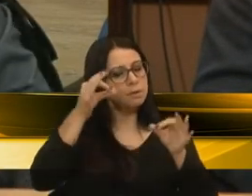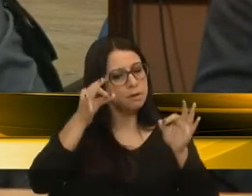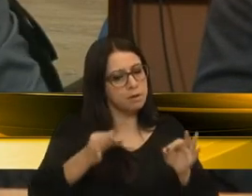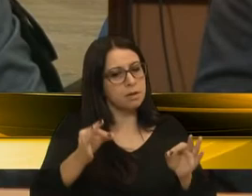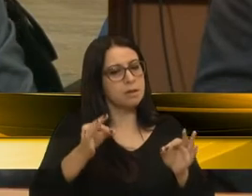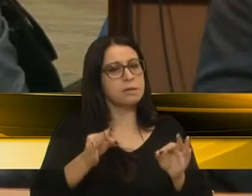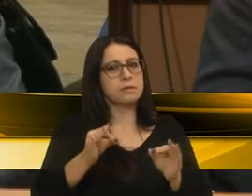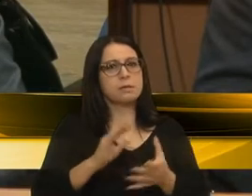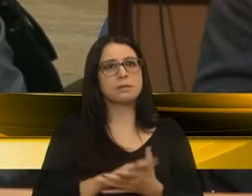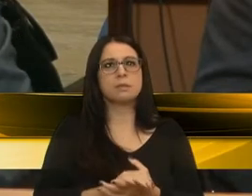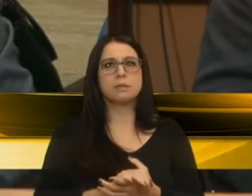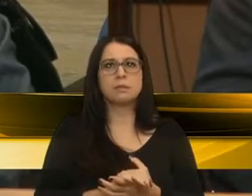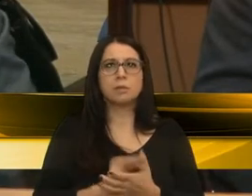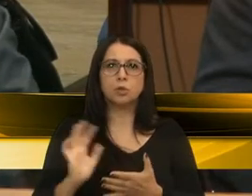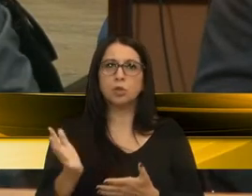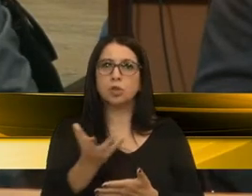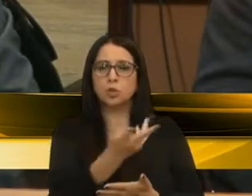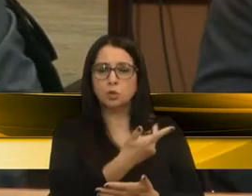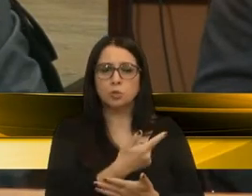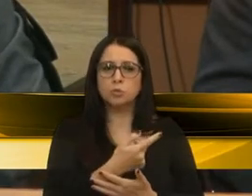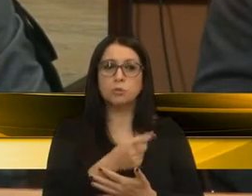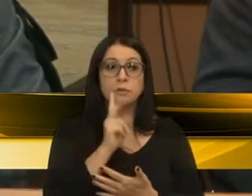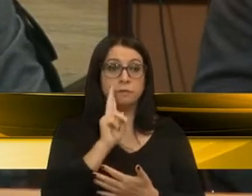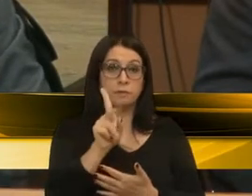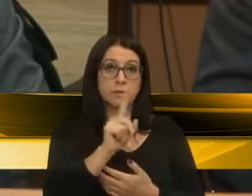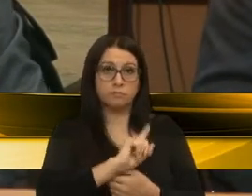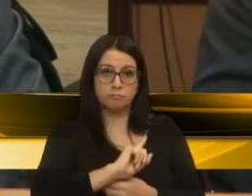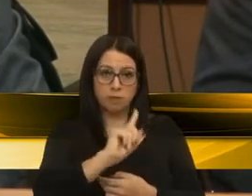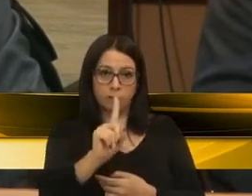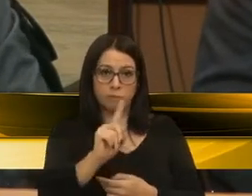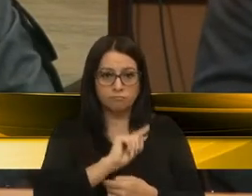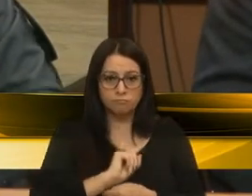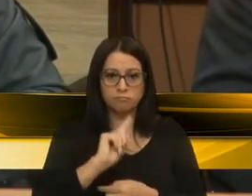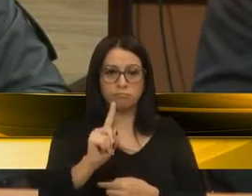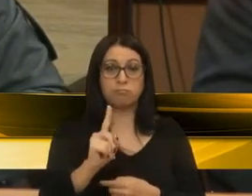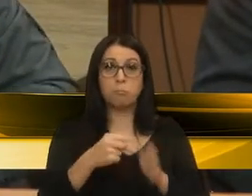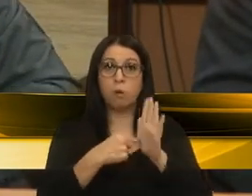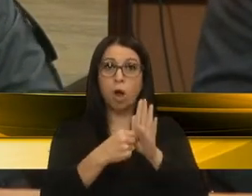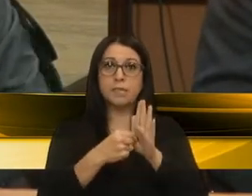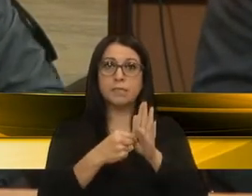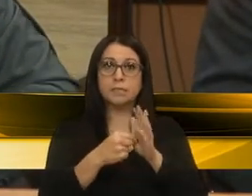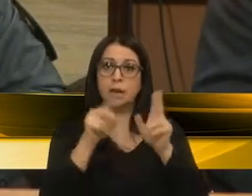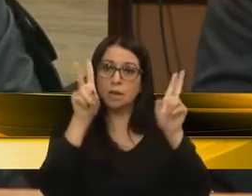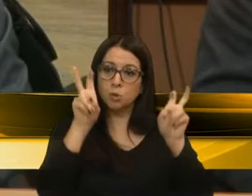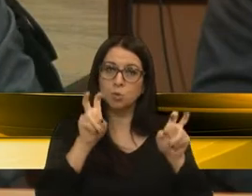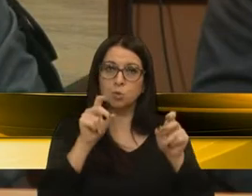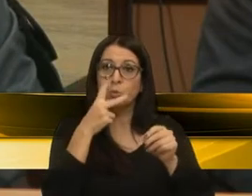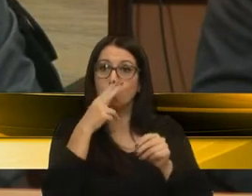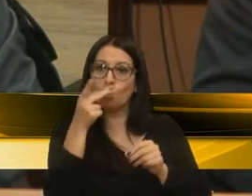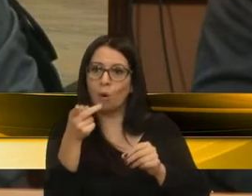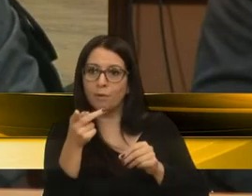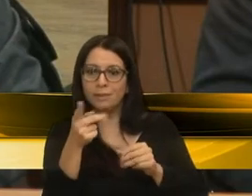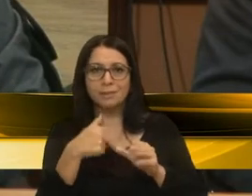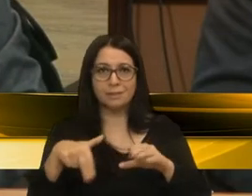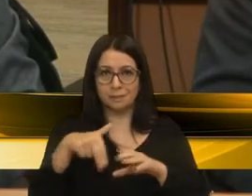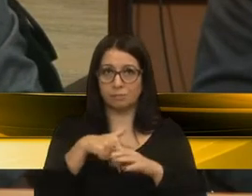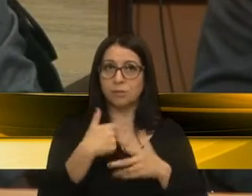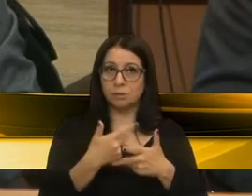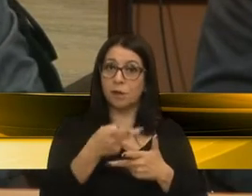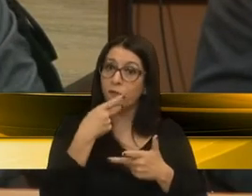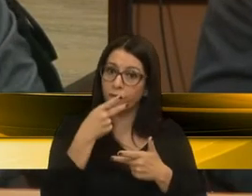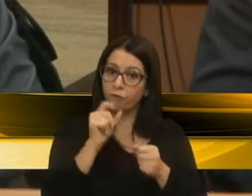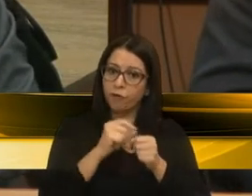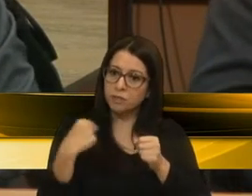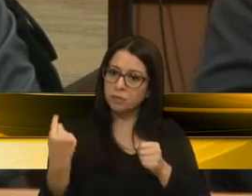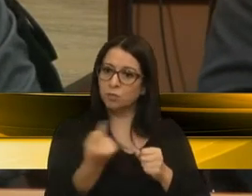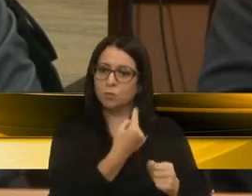absoluta que todas as vezes que a Vossa Excelência traz à casa assuntos como esse, fazem com